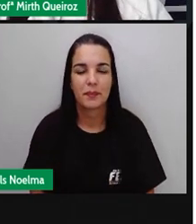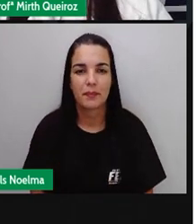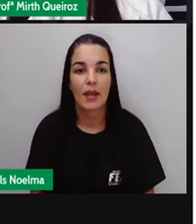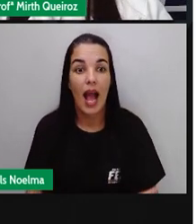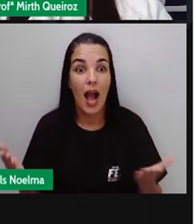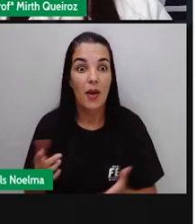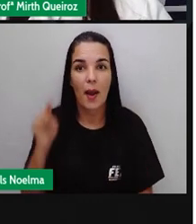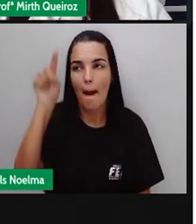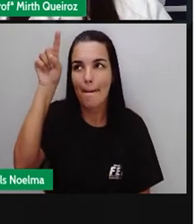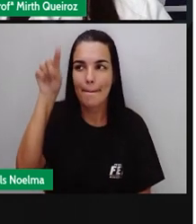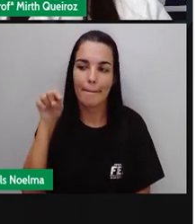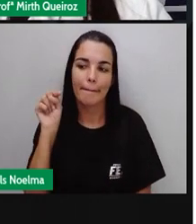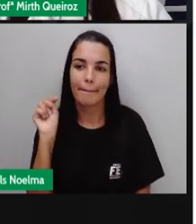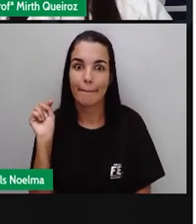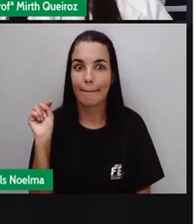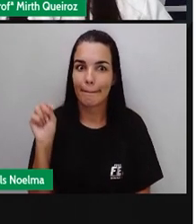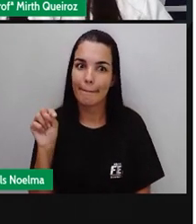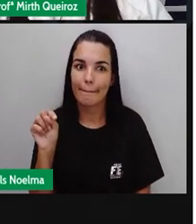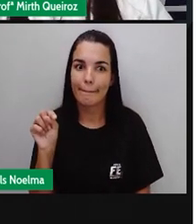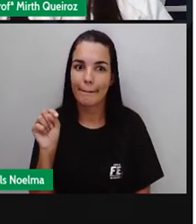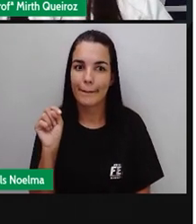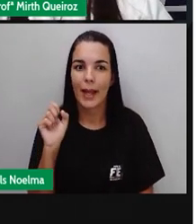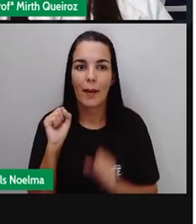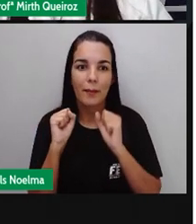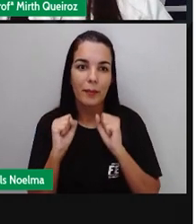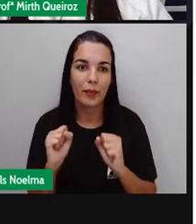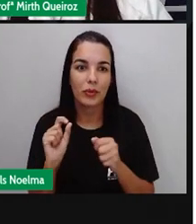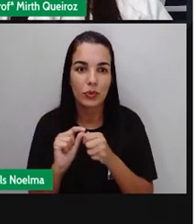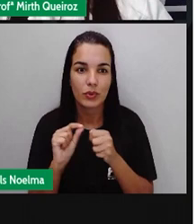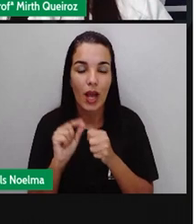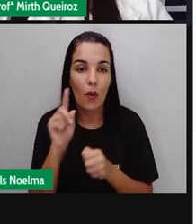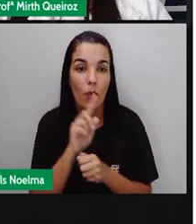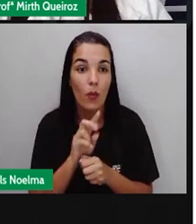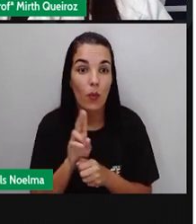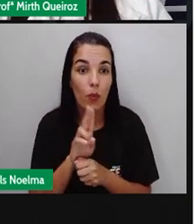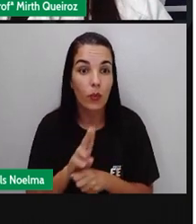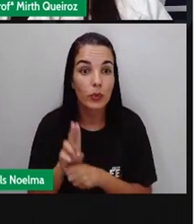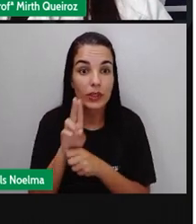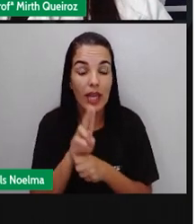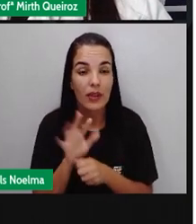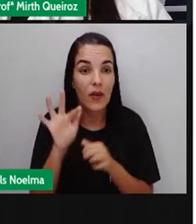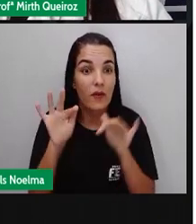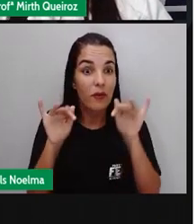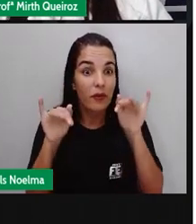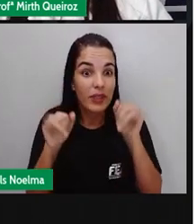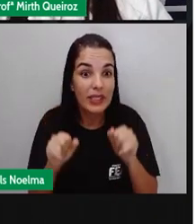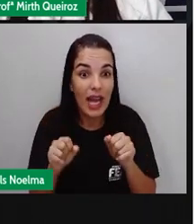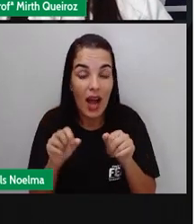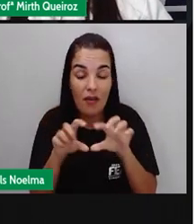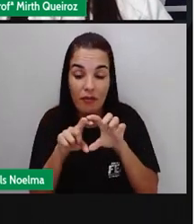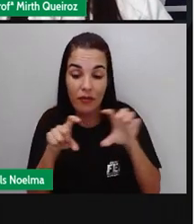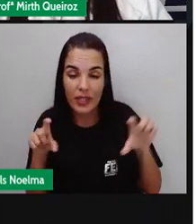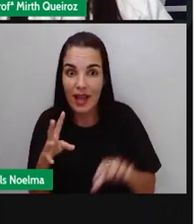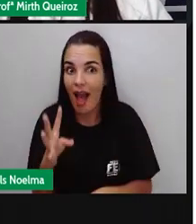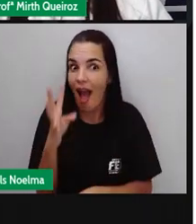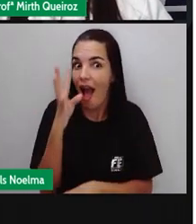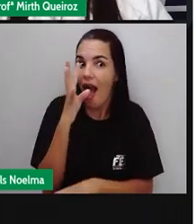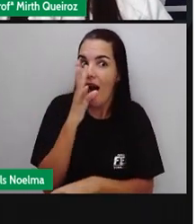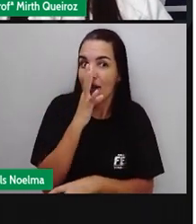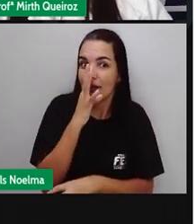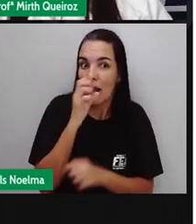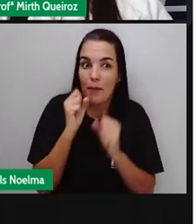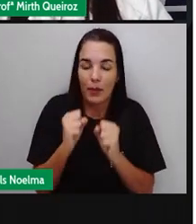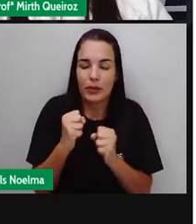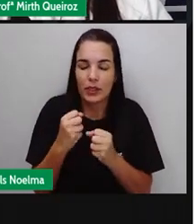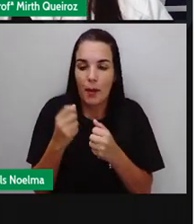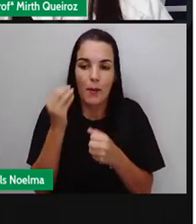O ponto de exclamação. Ele é empregado no final de frases exclamativas para indicar estados